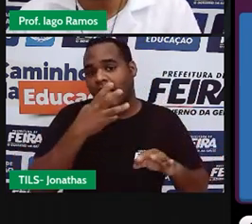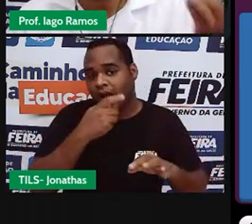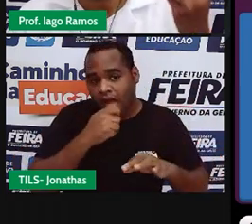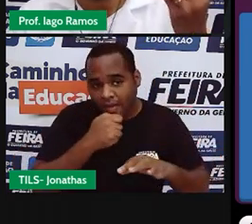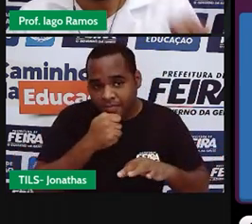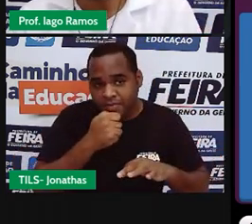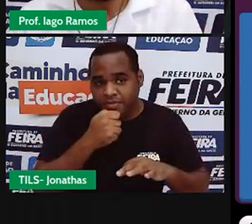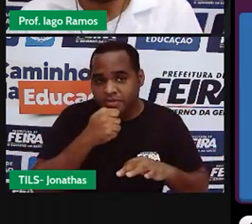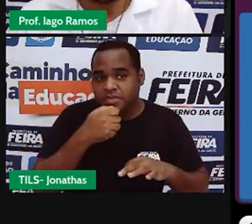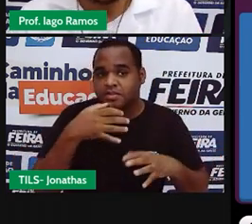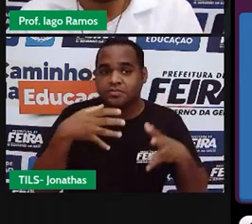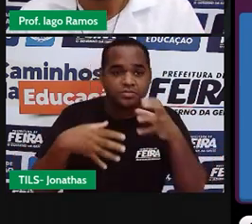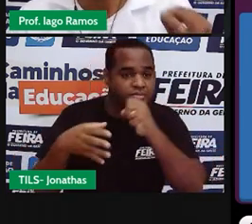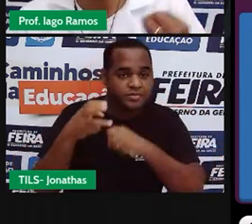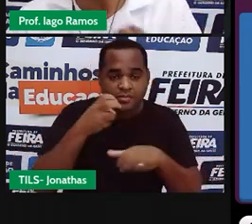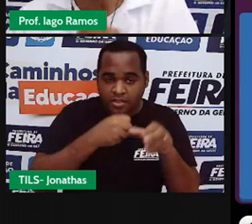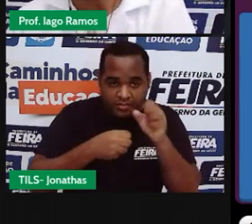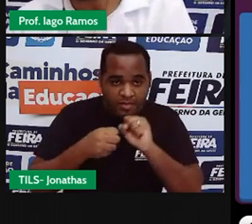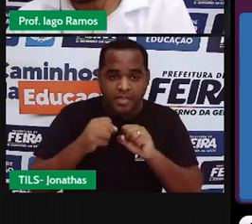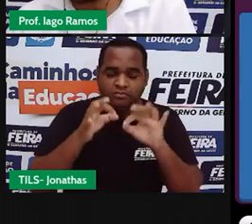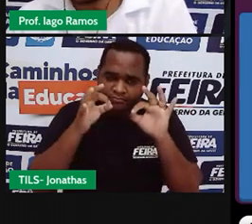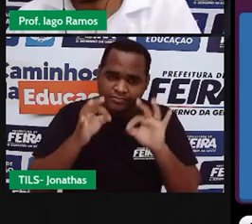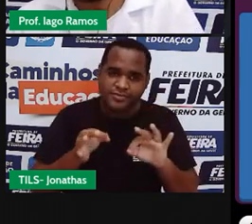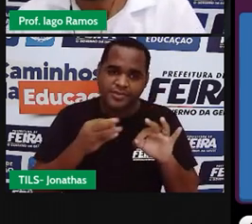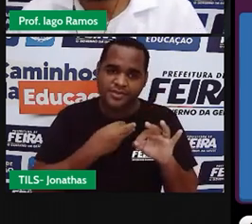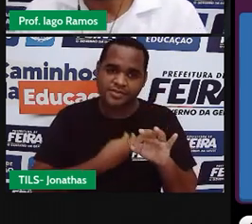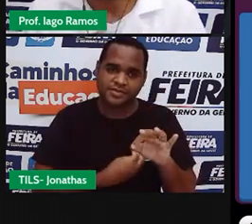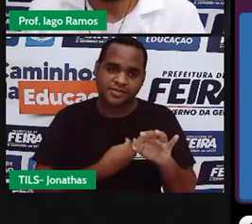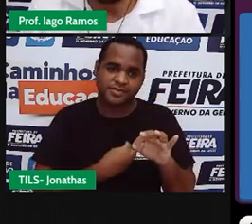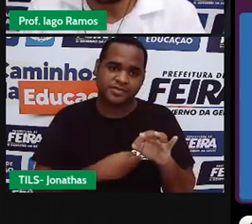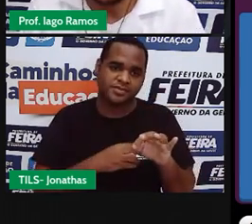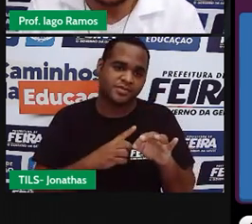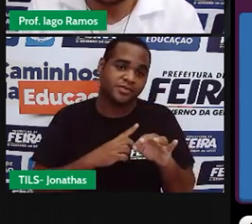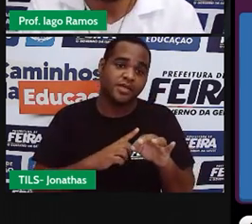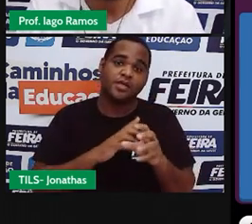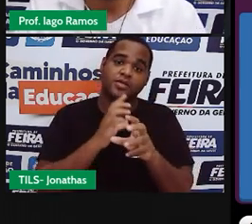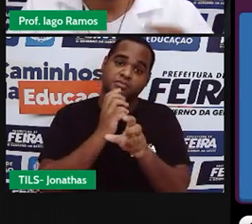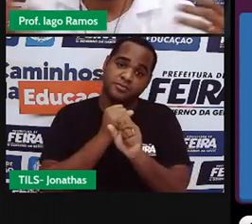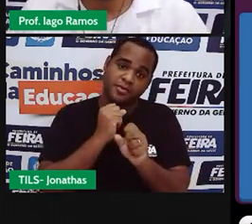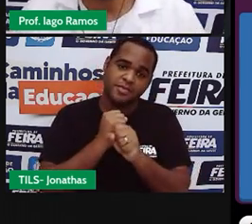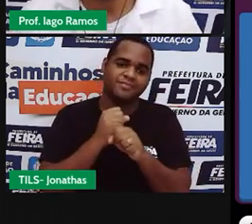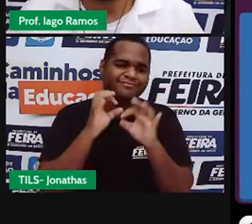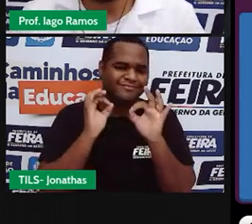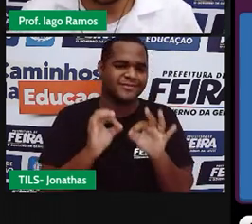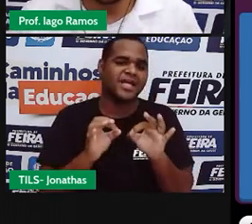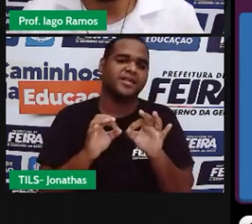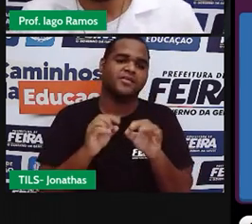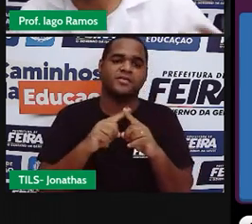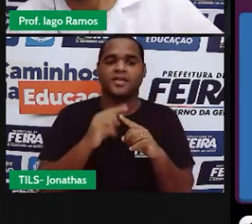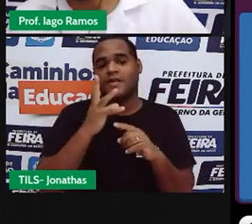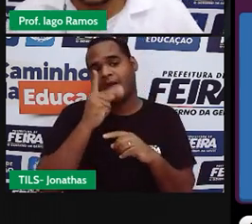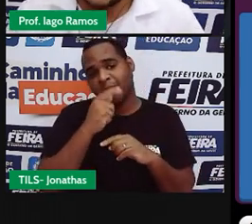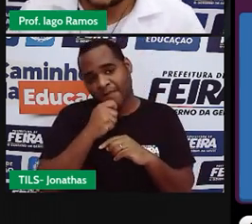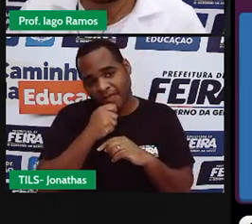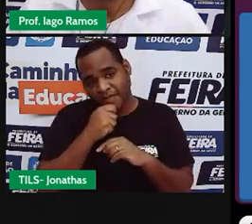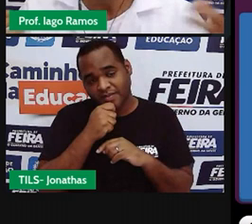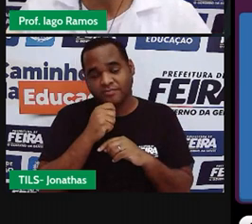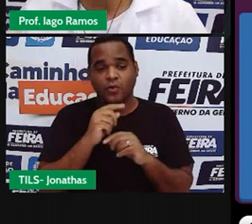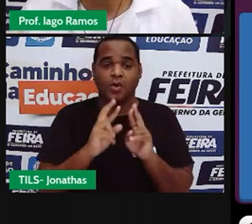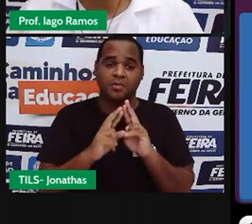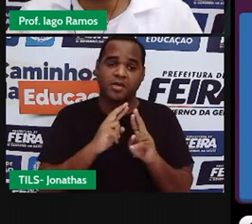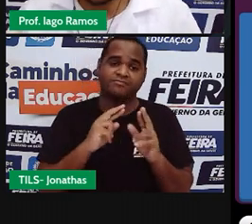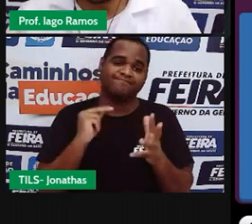você responder corretamente mais pontos se você demora muito tempo ou responde errado